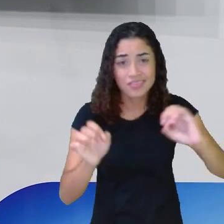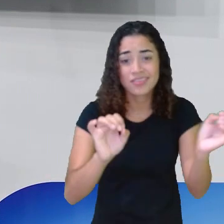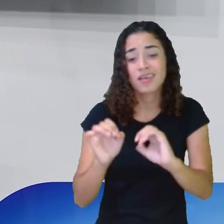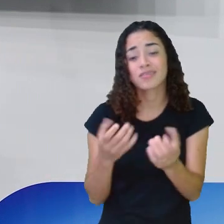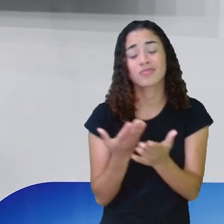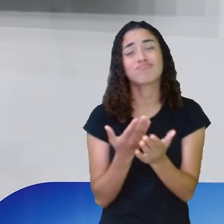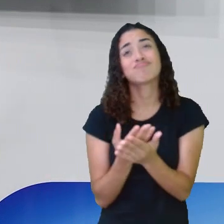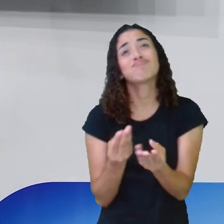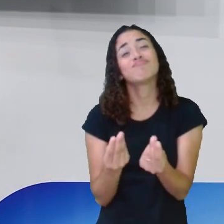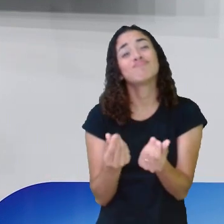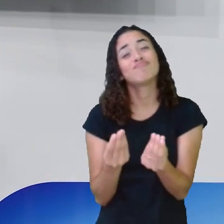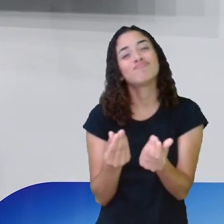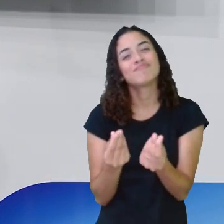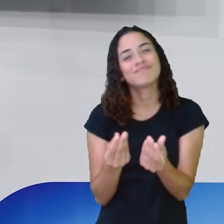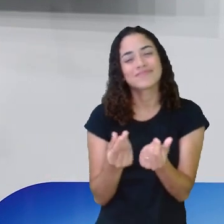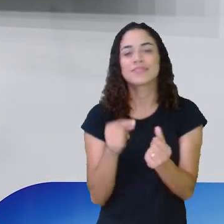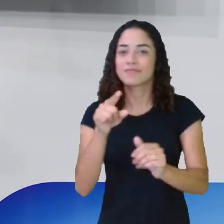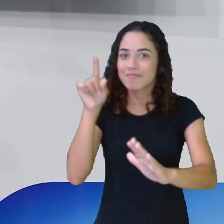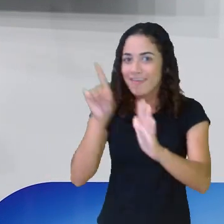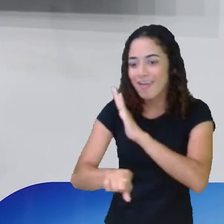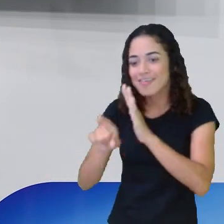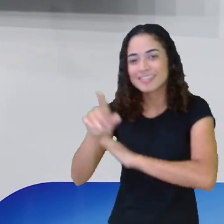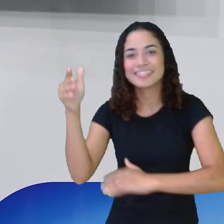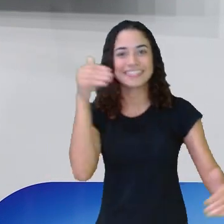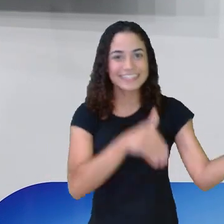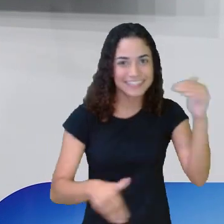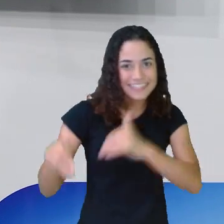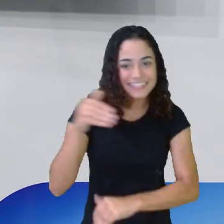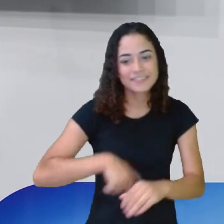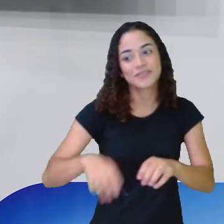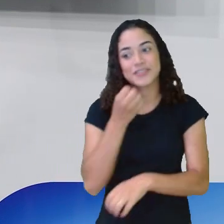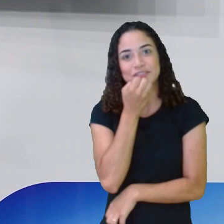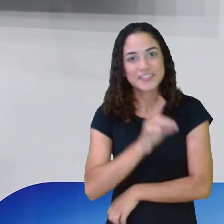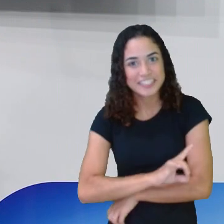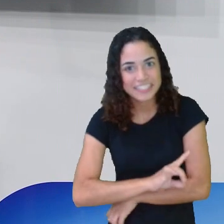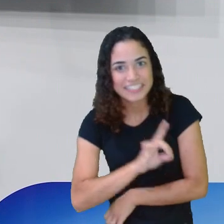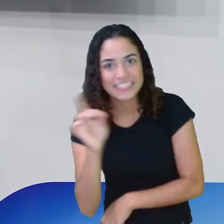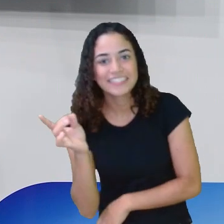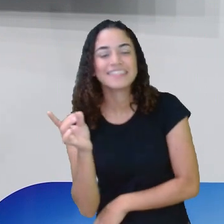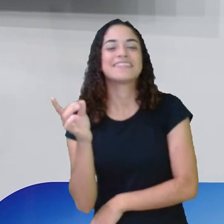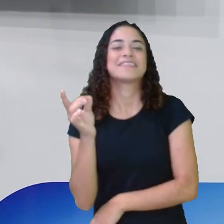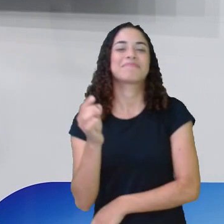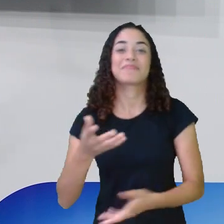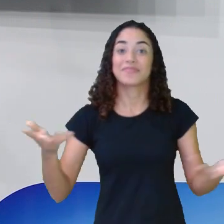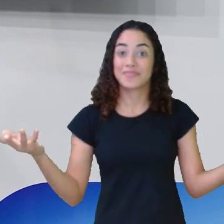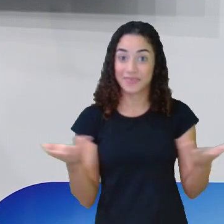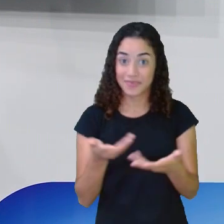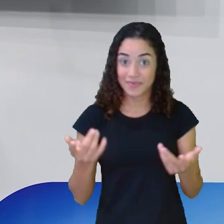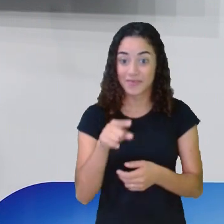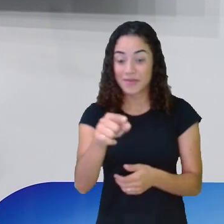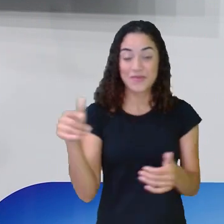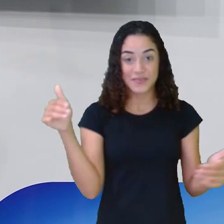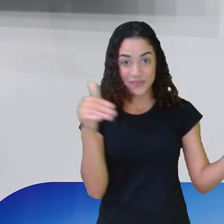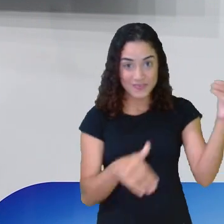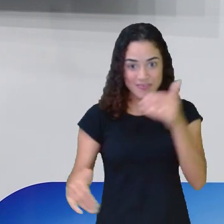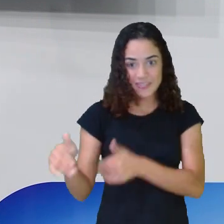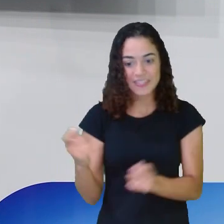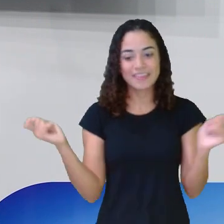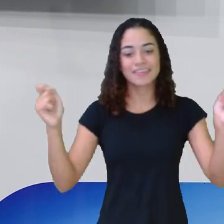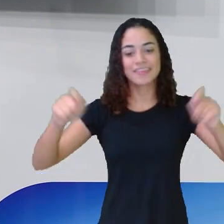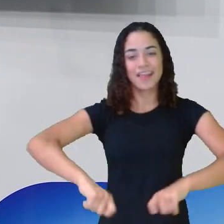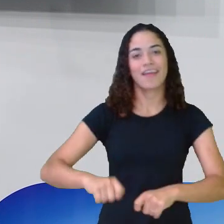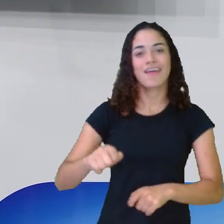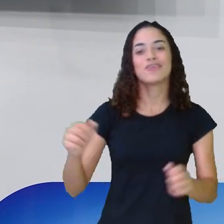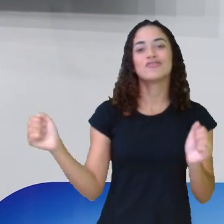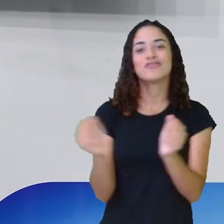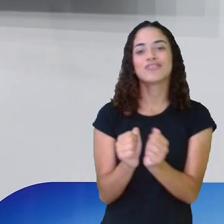fica sem graça, então perguntem, participem, dê o bom dia e para trazer a tua participação, quem está